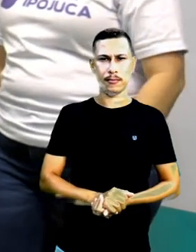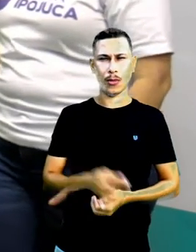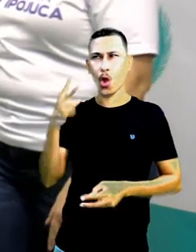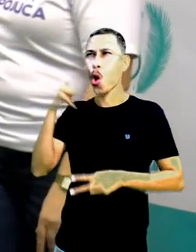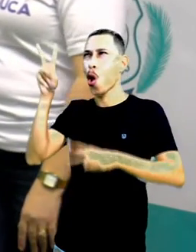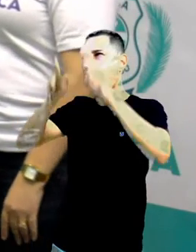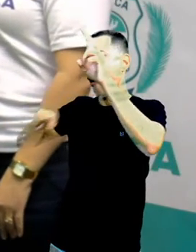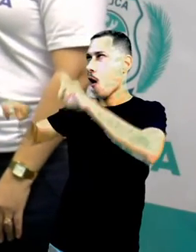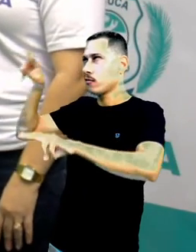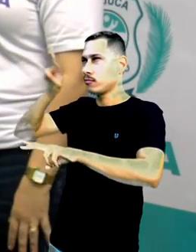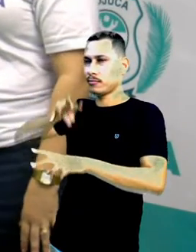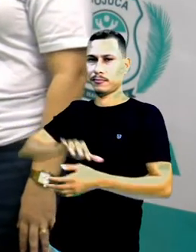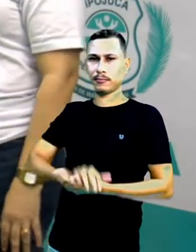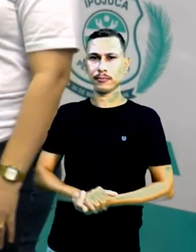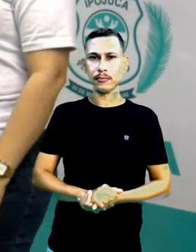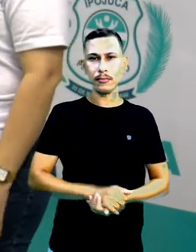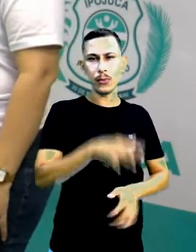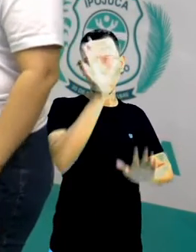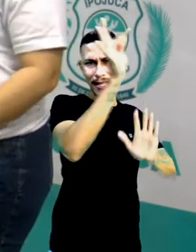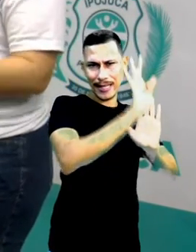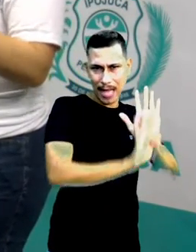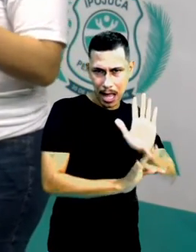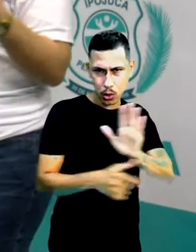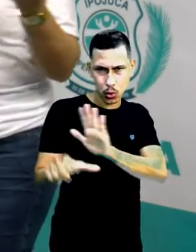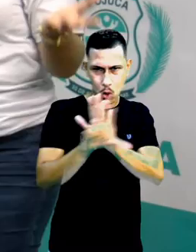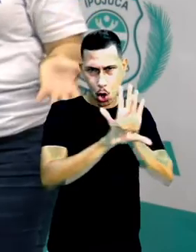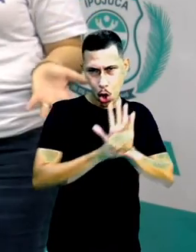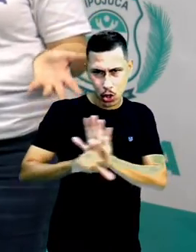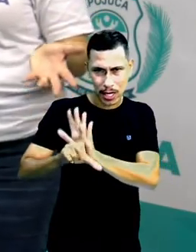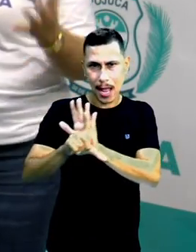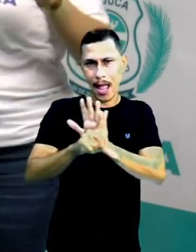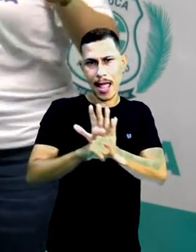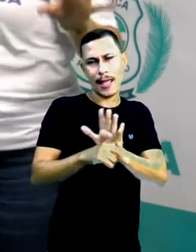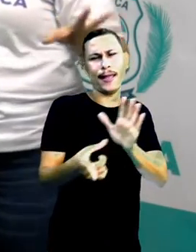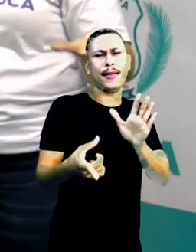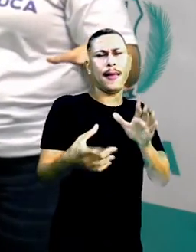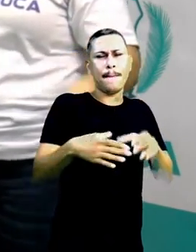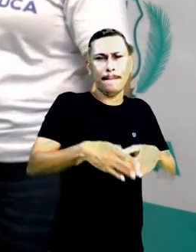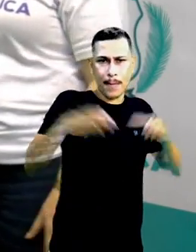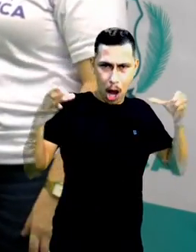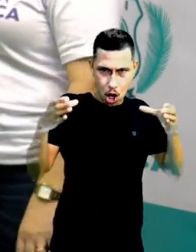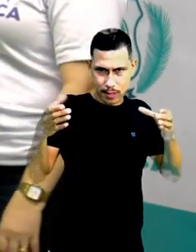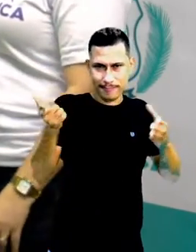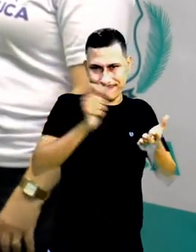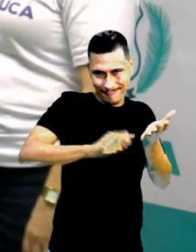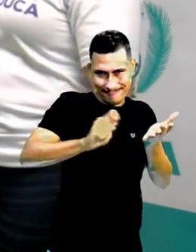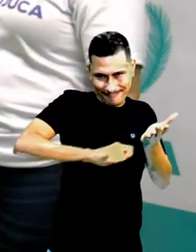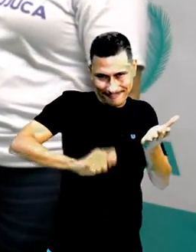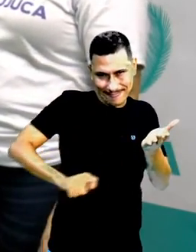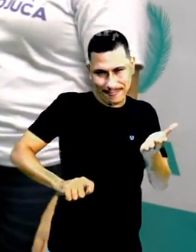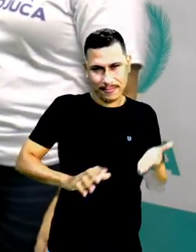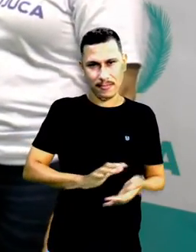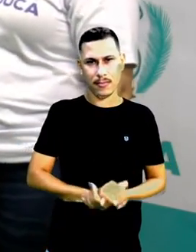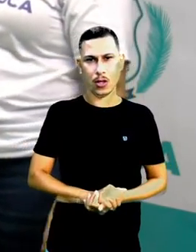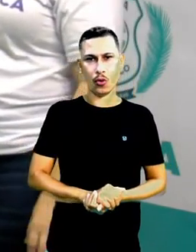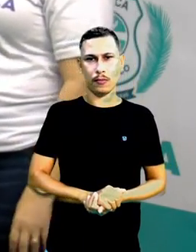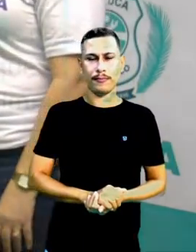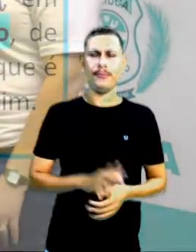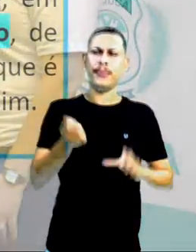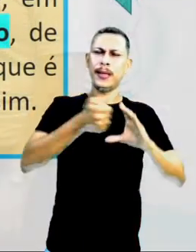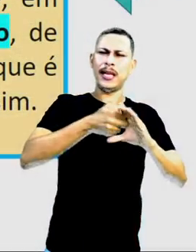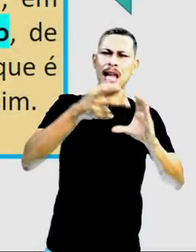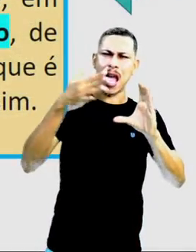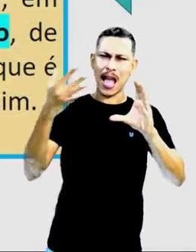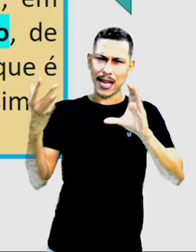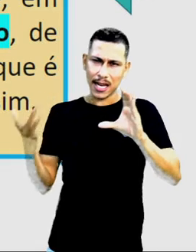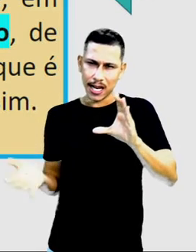Observem aqui. Os textos normativos são, em sua maioria, escritos. Eu já afirmei isso aqui para vocês. Essa característica